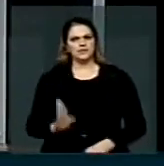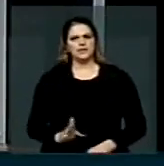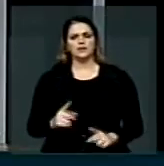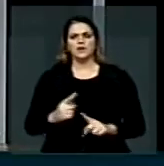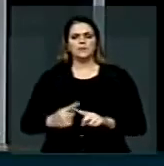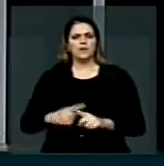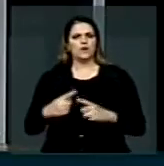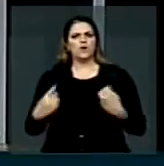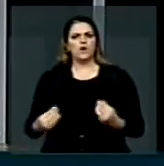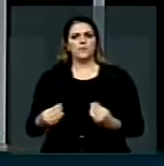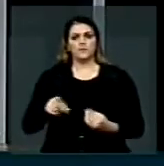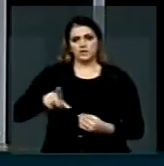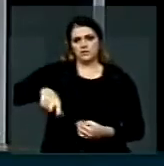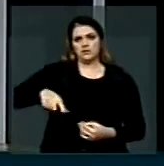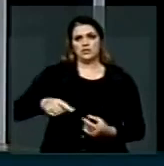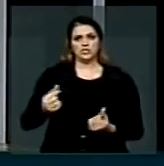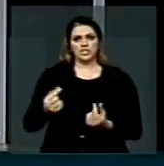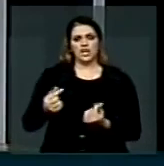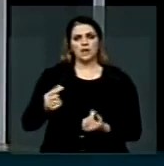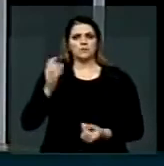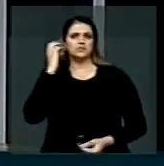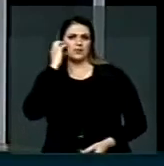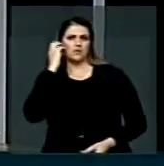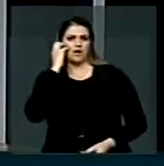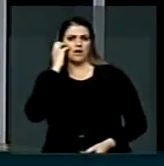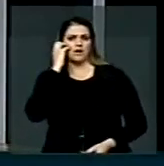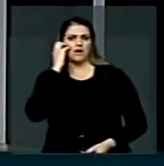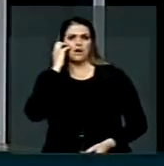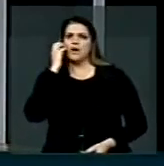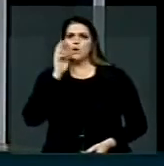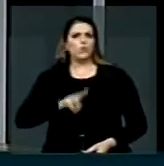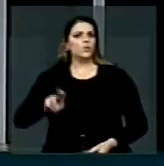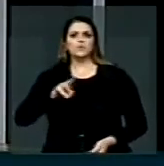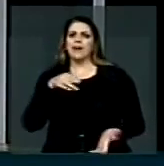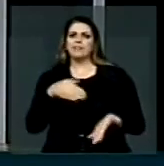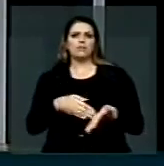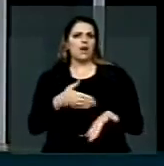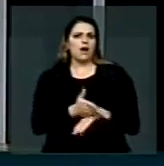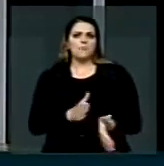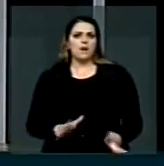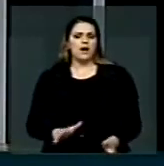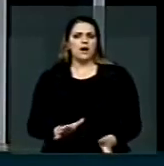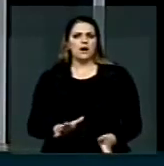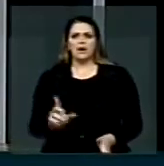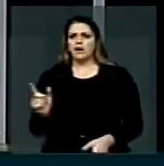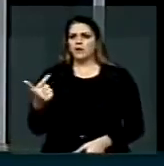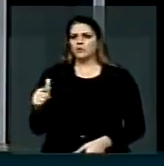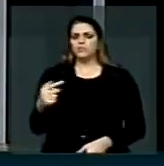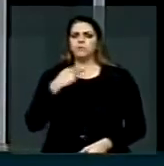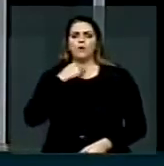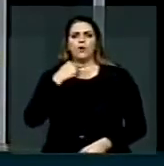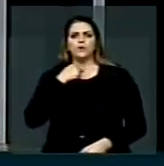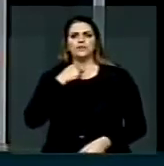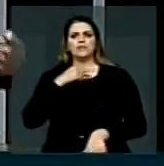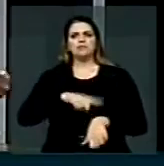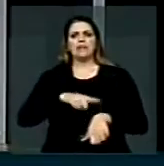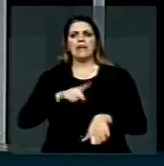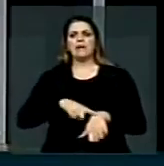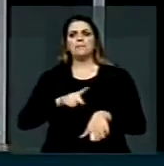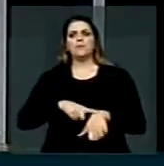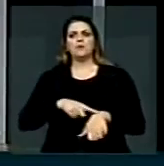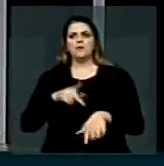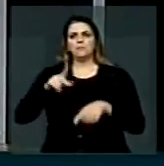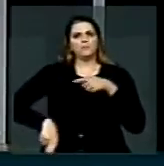porque se você coloca um crédito em um celular, é para usar quando você precisar, e não ter prazo para você usar como querem as operadoras.